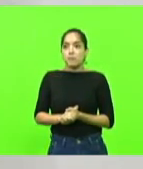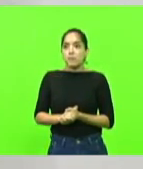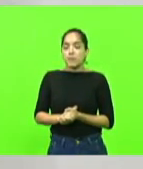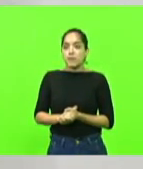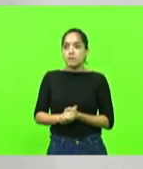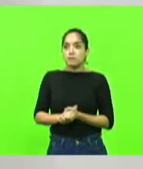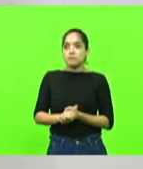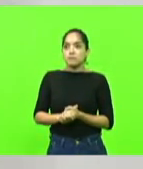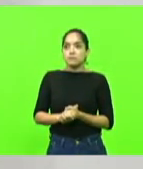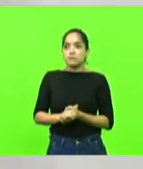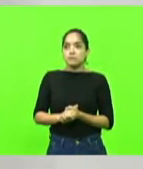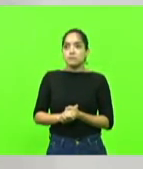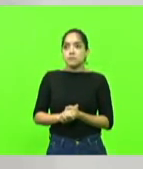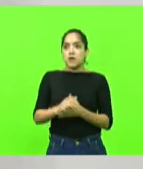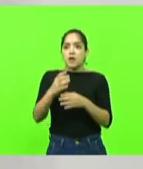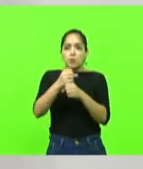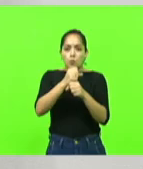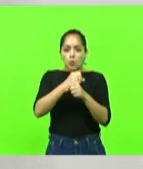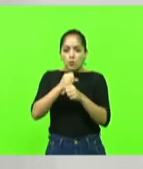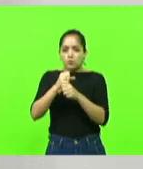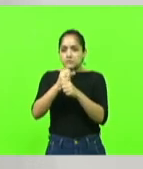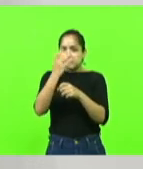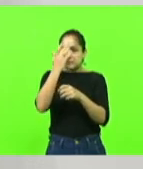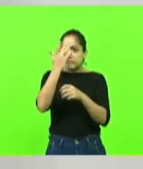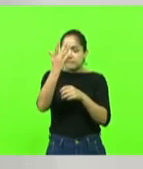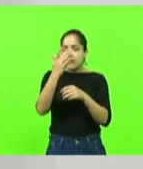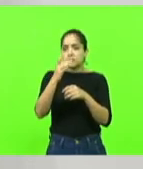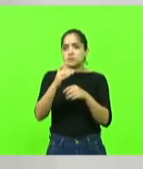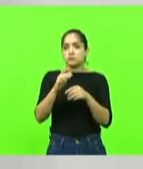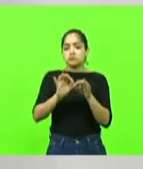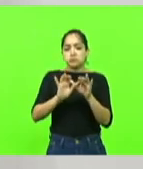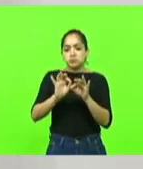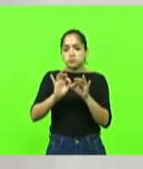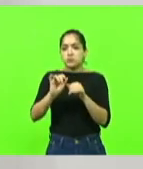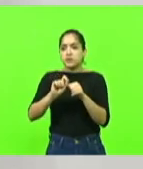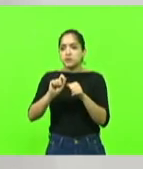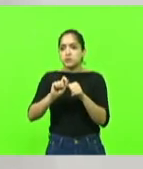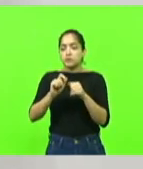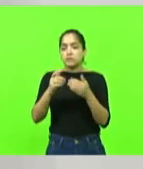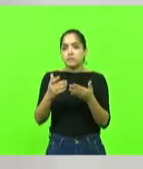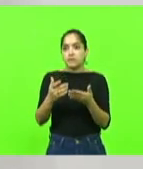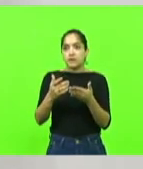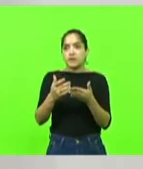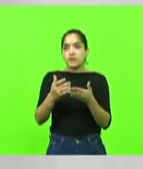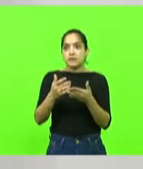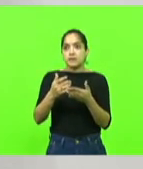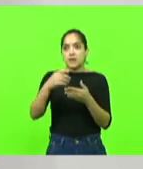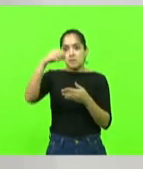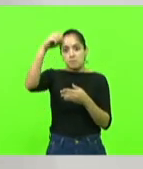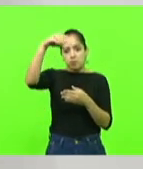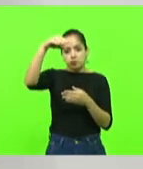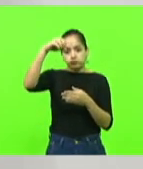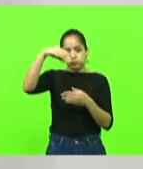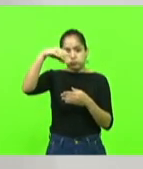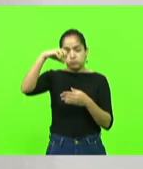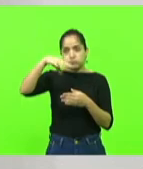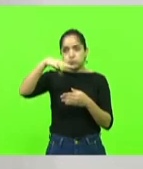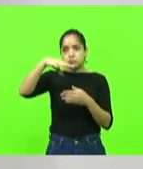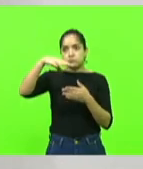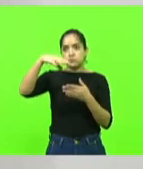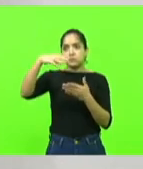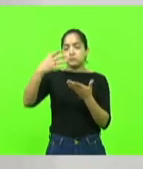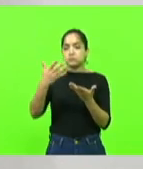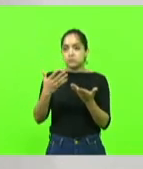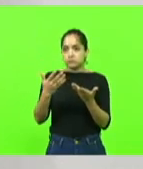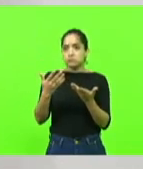isso é uma conta rasa, fácil de fazer. Quando eu falo que cada seis lâmpadas pagas com dinheiro estadual em todo o Estado,